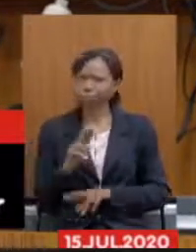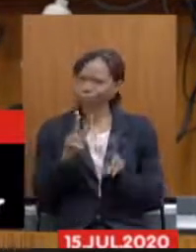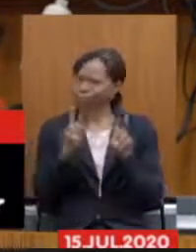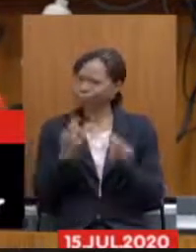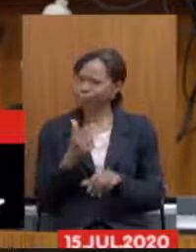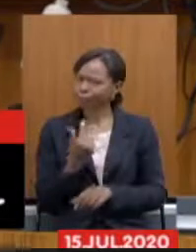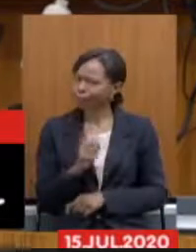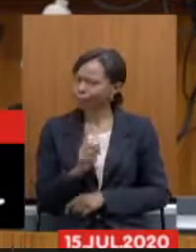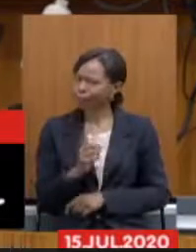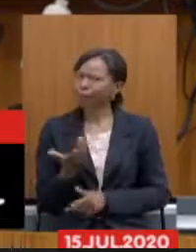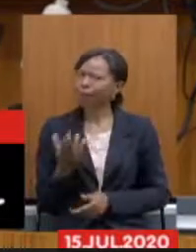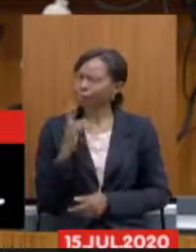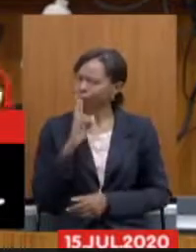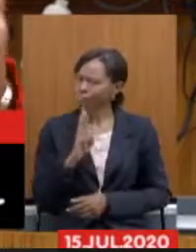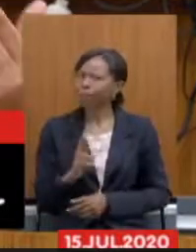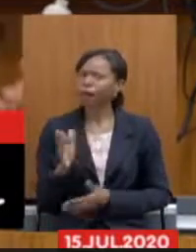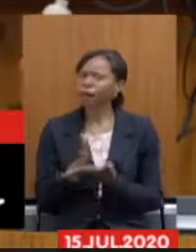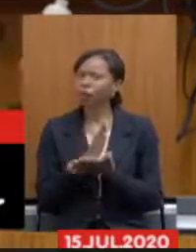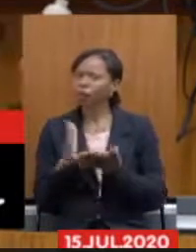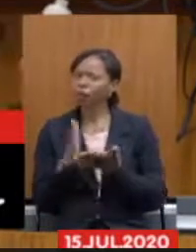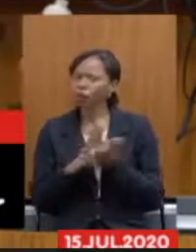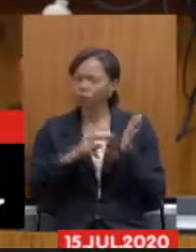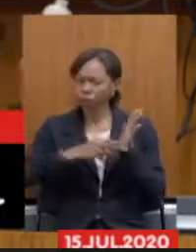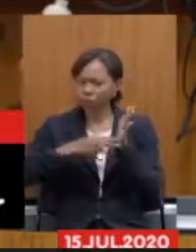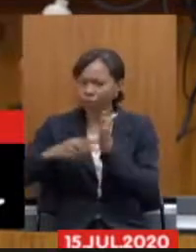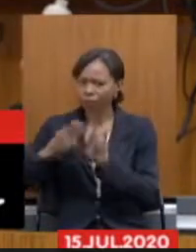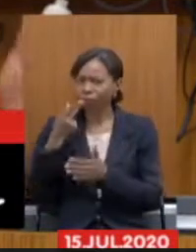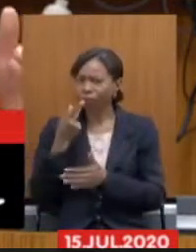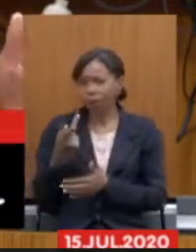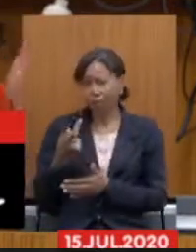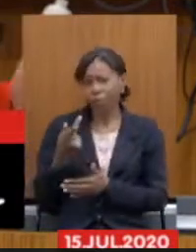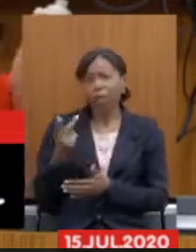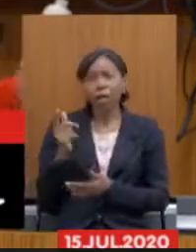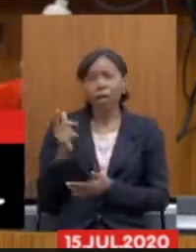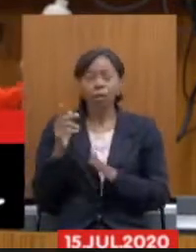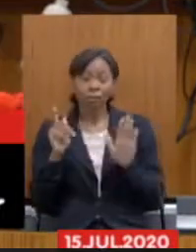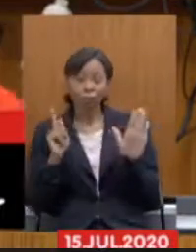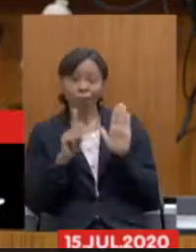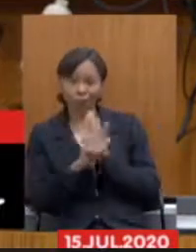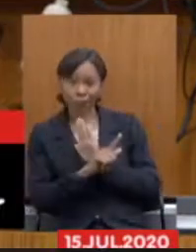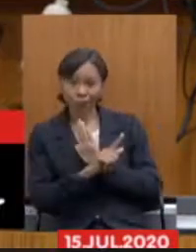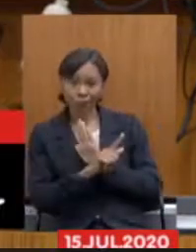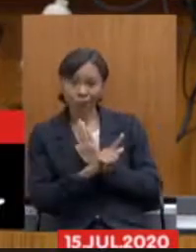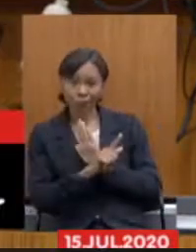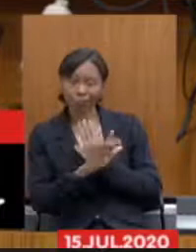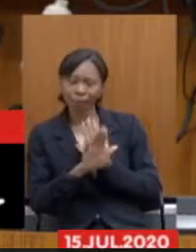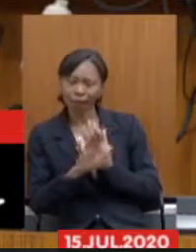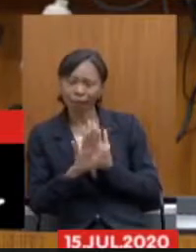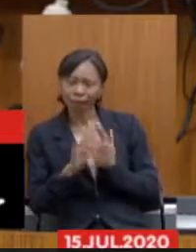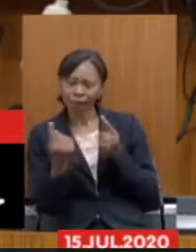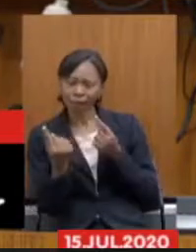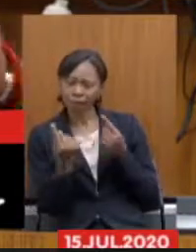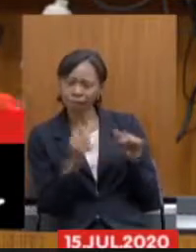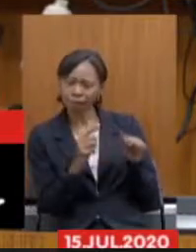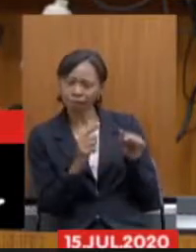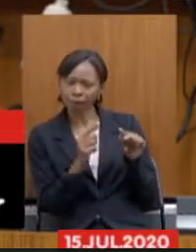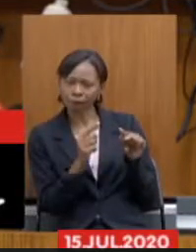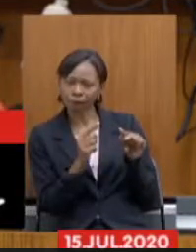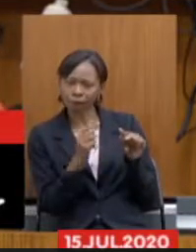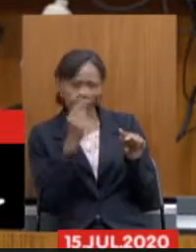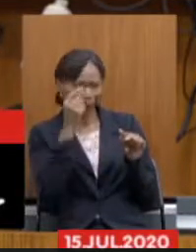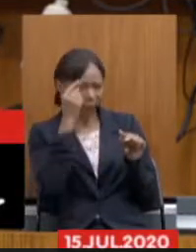dirigentes sindicais trouxeram isso aqui a gente faz pergunta como a pergunta contrapõe ao pensamento do governo ele não